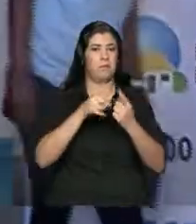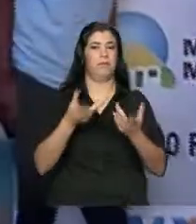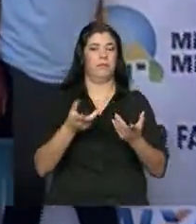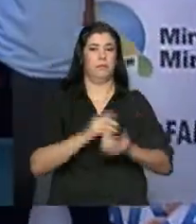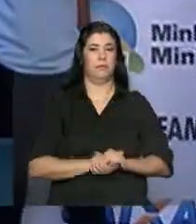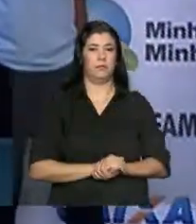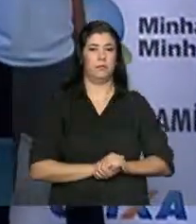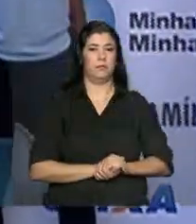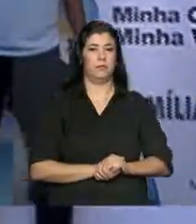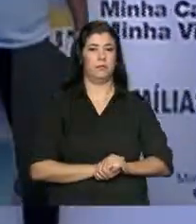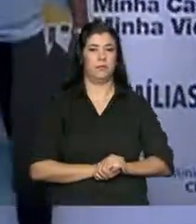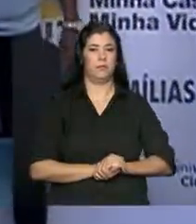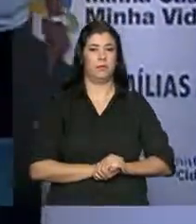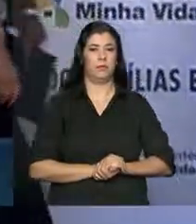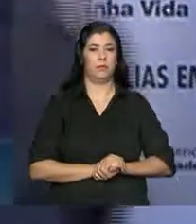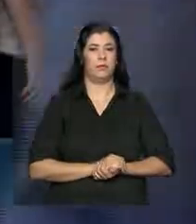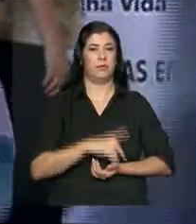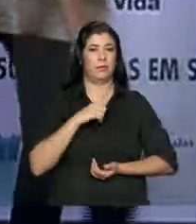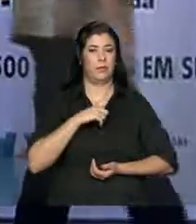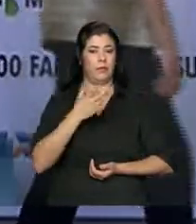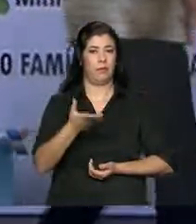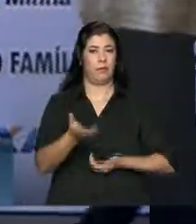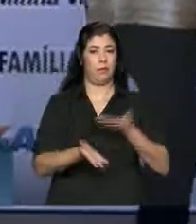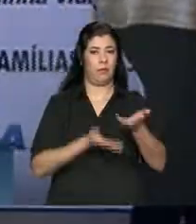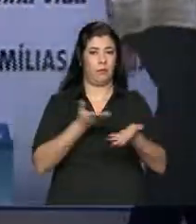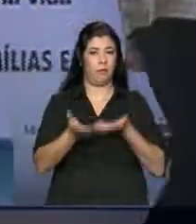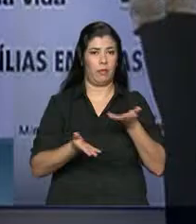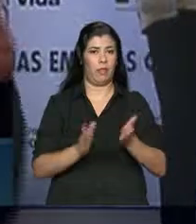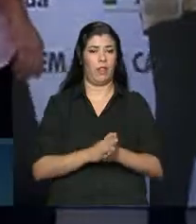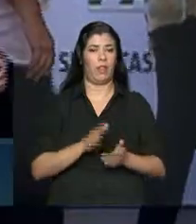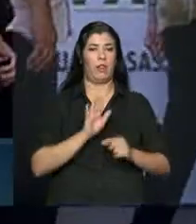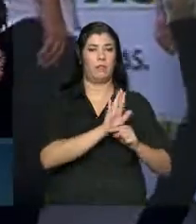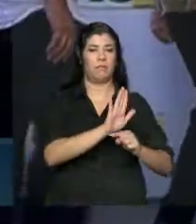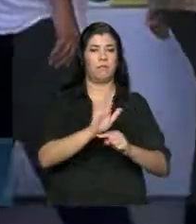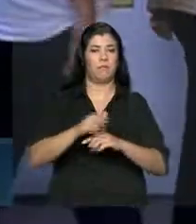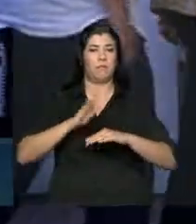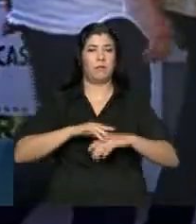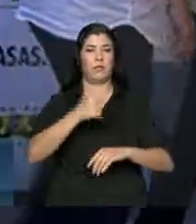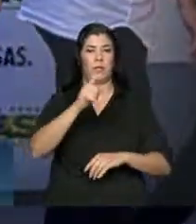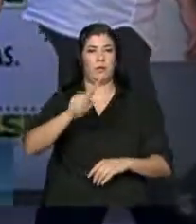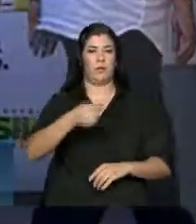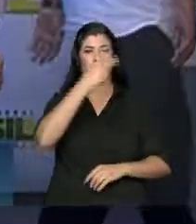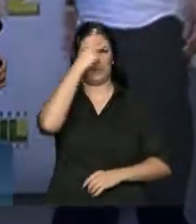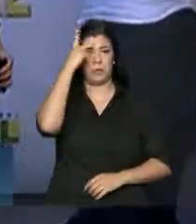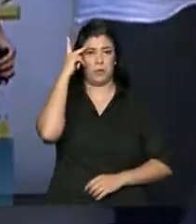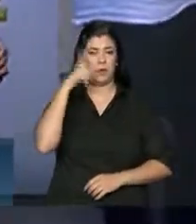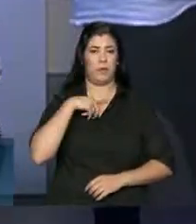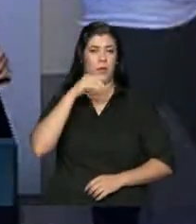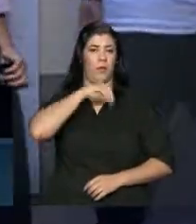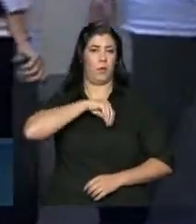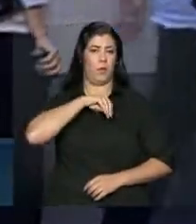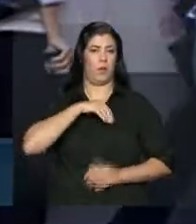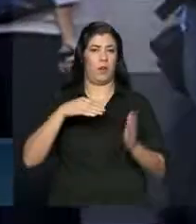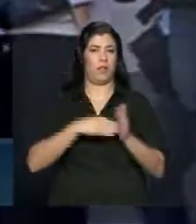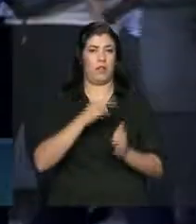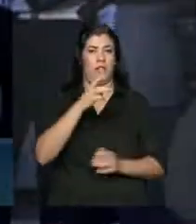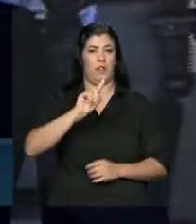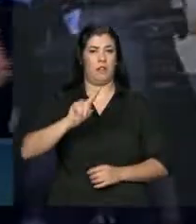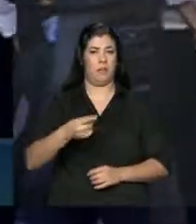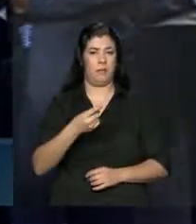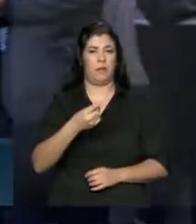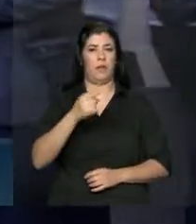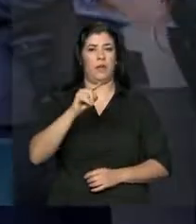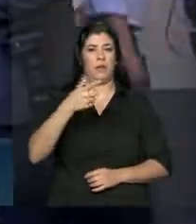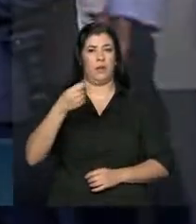residencial. A estimativa é que o empreendimento beneficie mais de 2 mil pessoas com renda de até 3